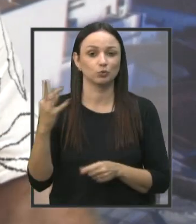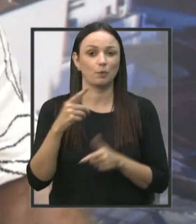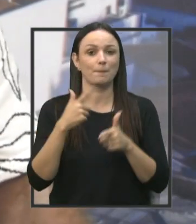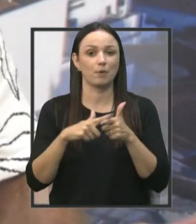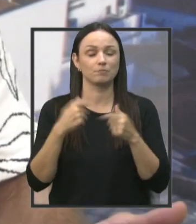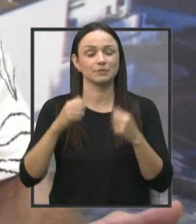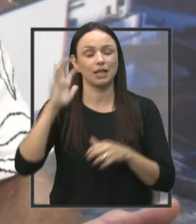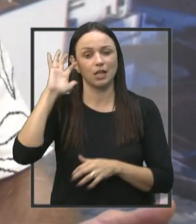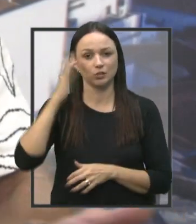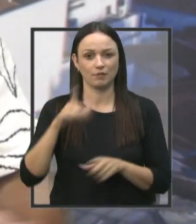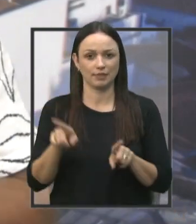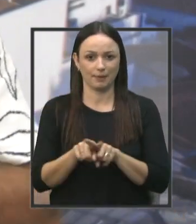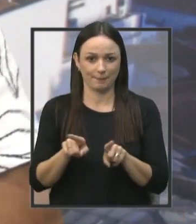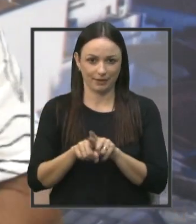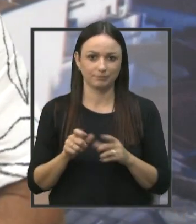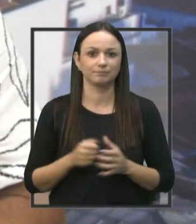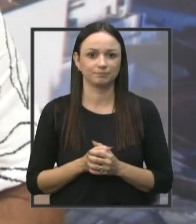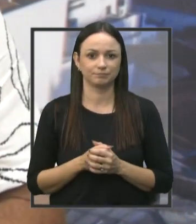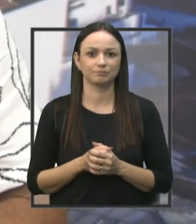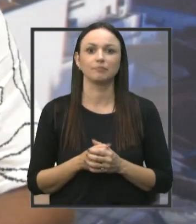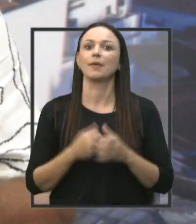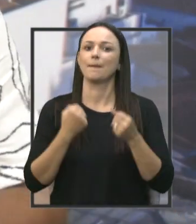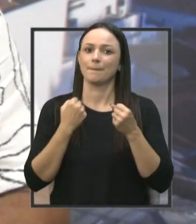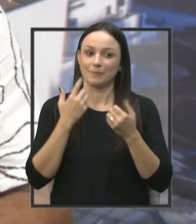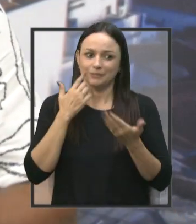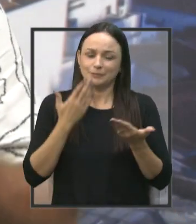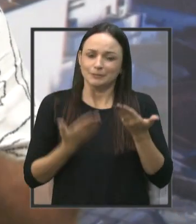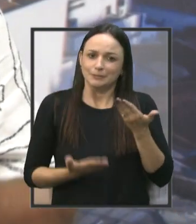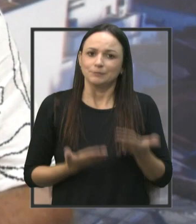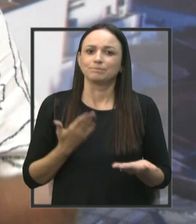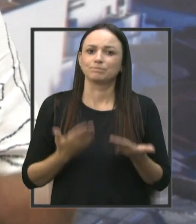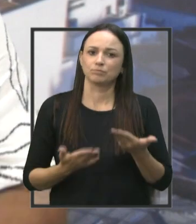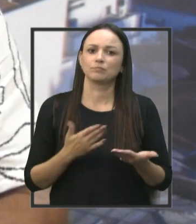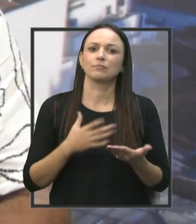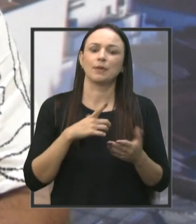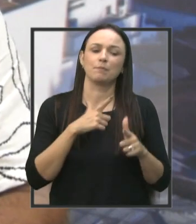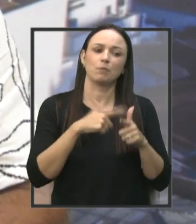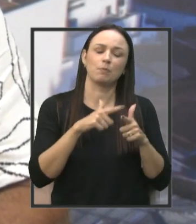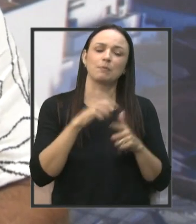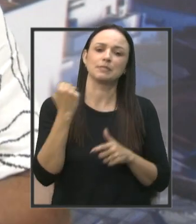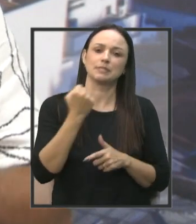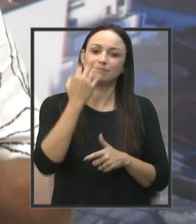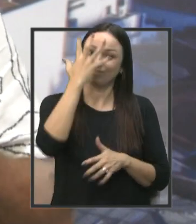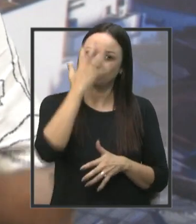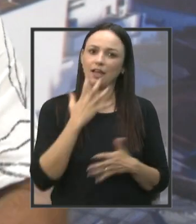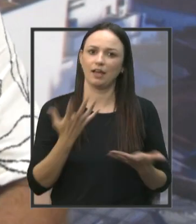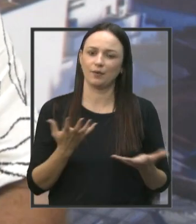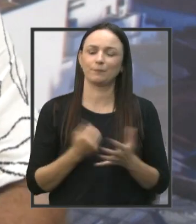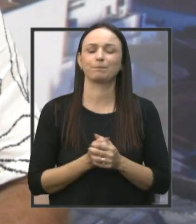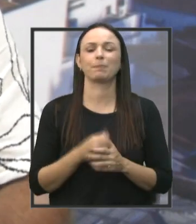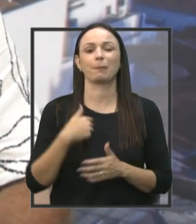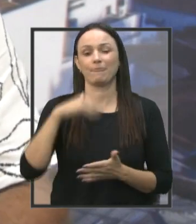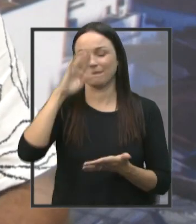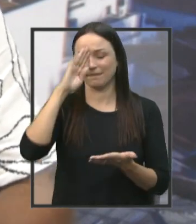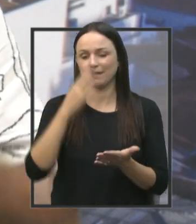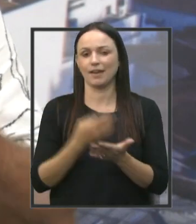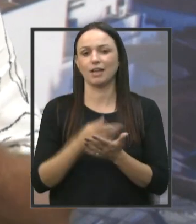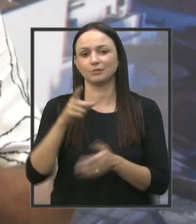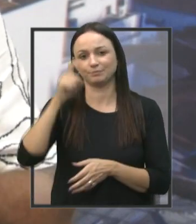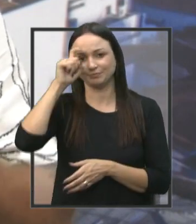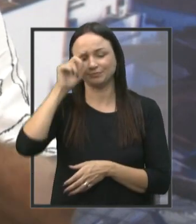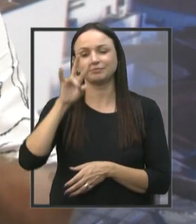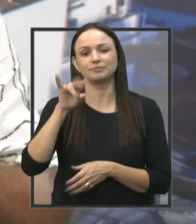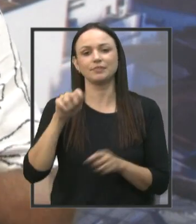problemas que tem que ser resolvido também. Então pesa também na balança que são casos sérios que tem que ser visto, né? Mas acredito que o Ivan